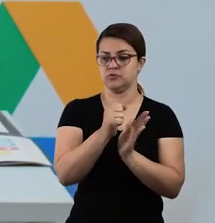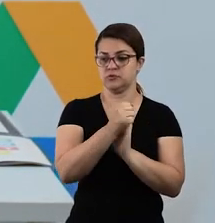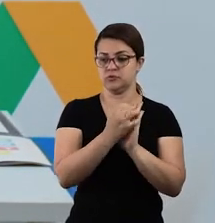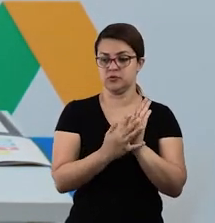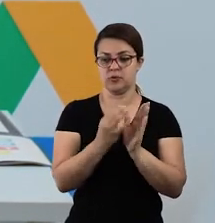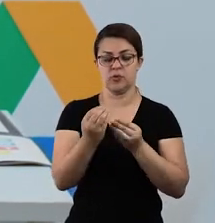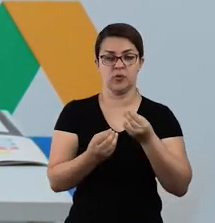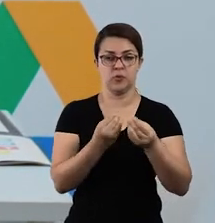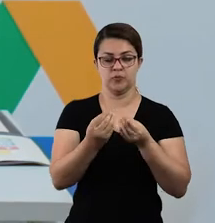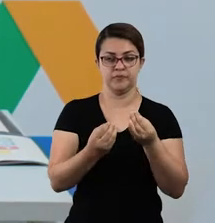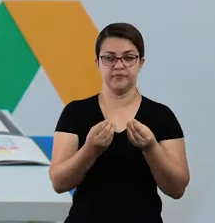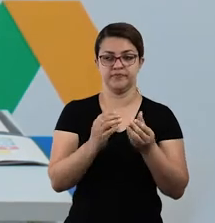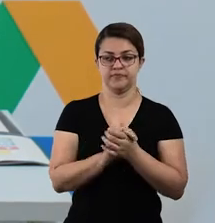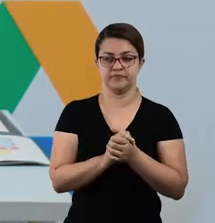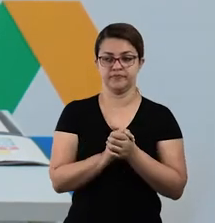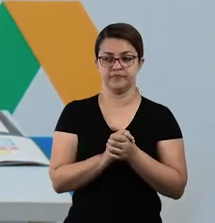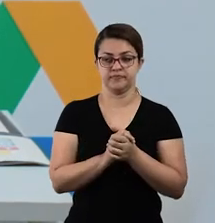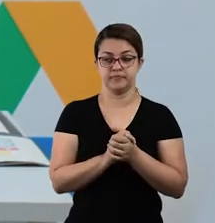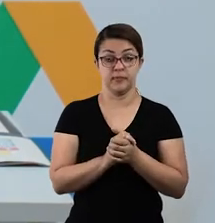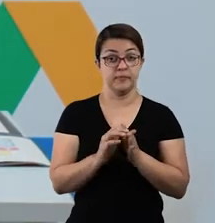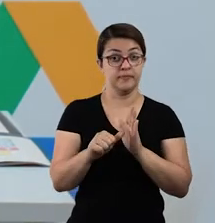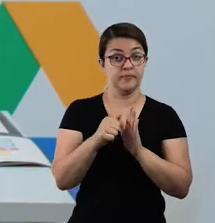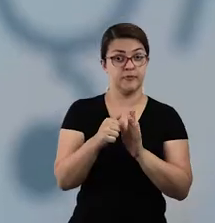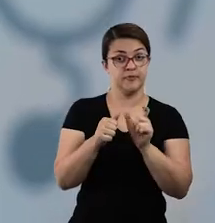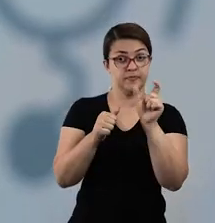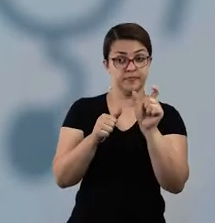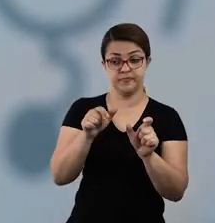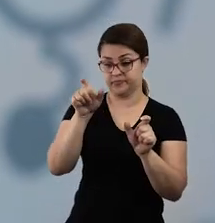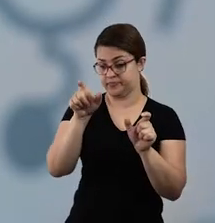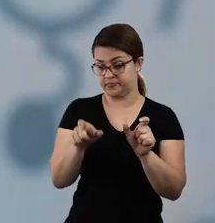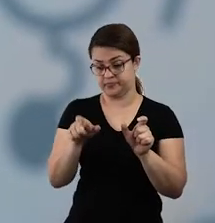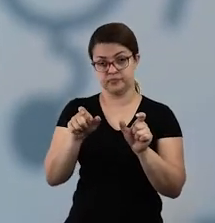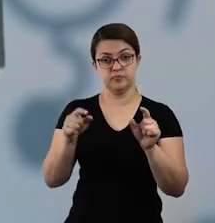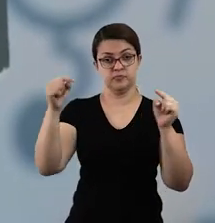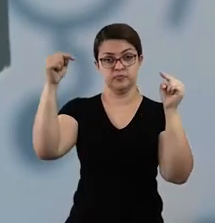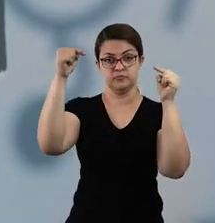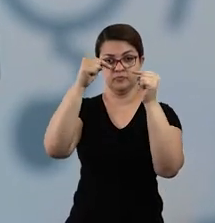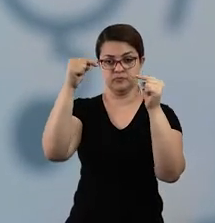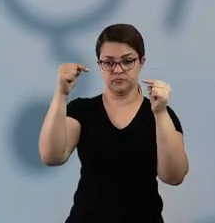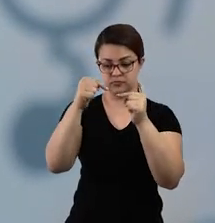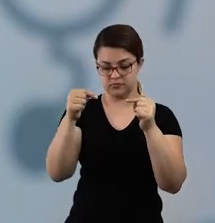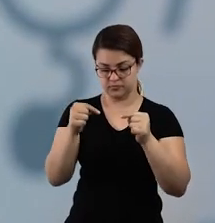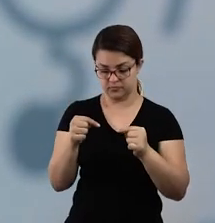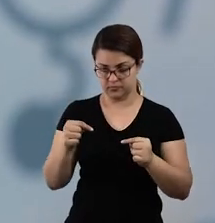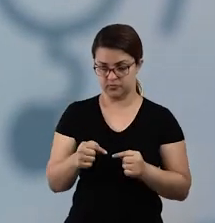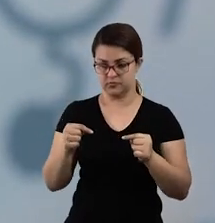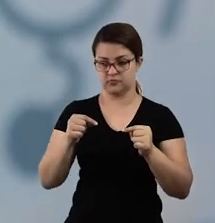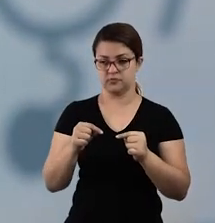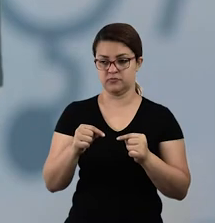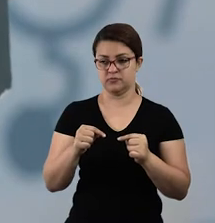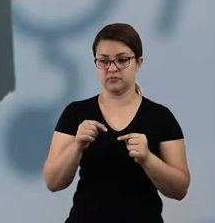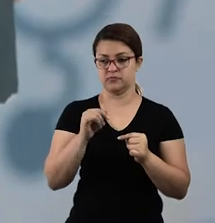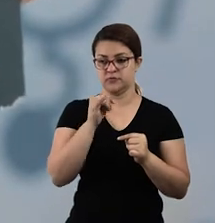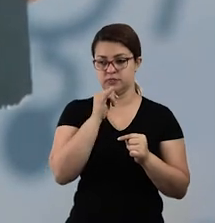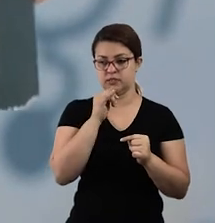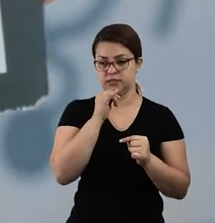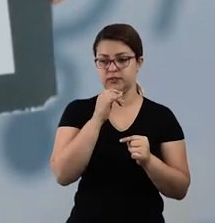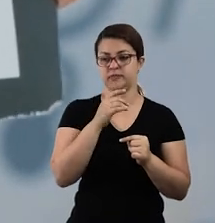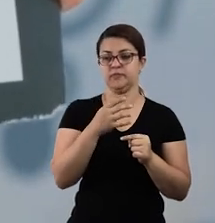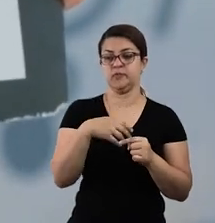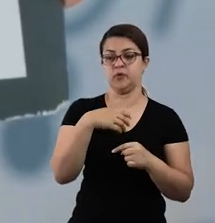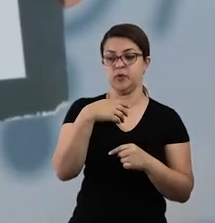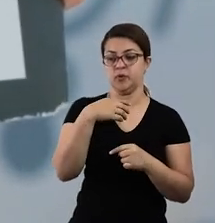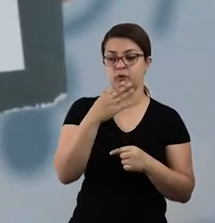vocês irão relacionar a primeira coluna com a segunda coluna. Aqui tá falando sobre alimentos, músicas,